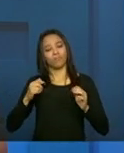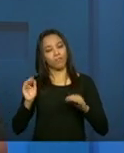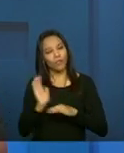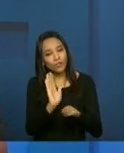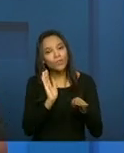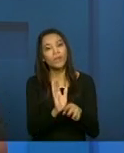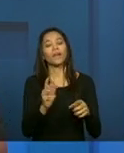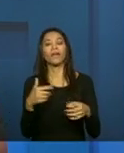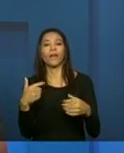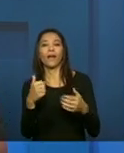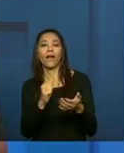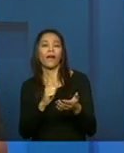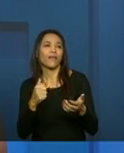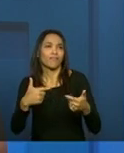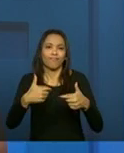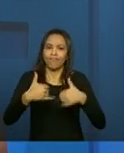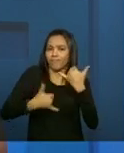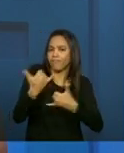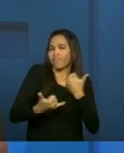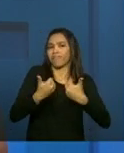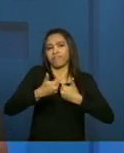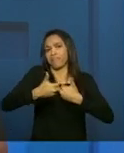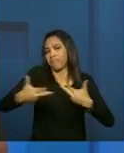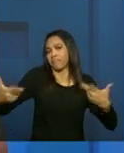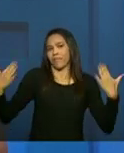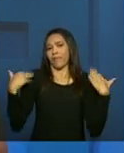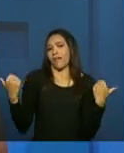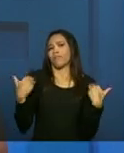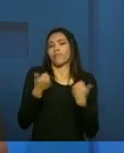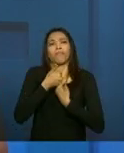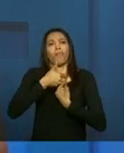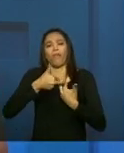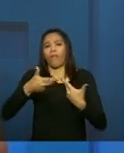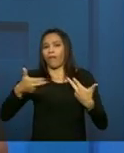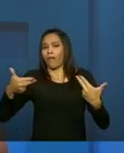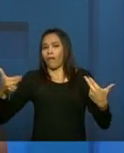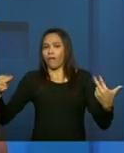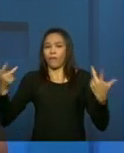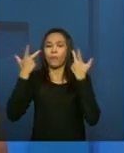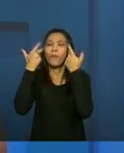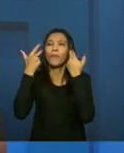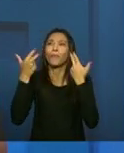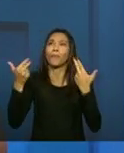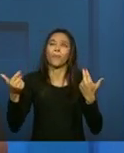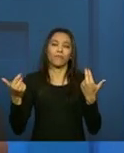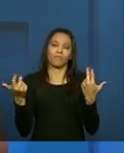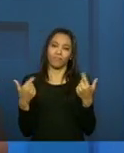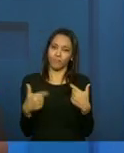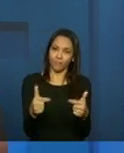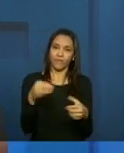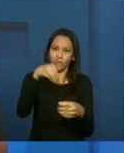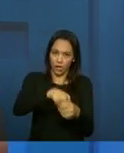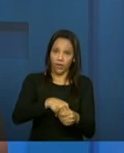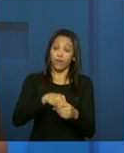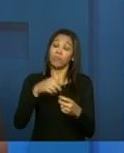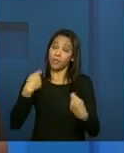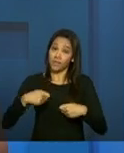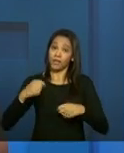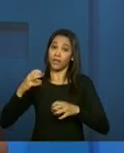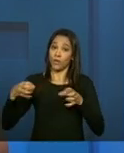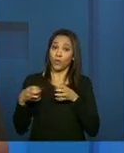socioeducativas, culturais, de lazer. Então, há necessidade de haver um espaço e uma equipe apropriada para tal.